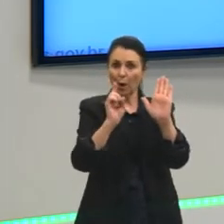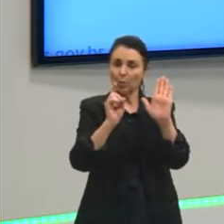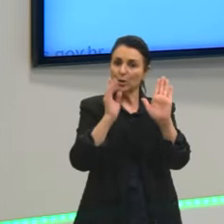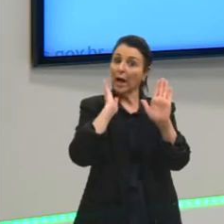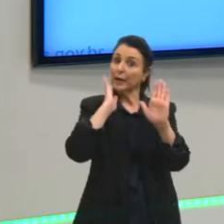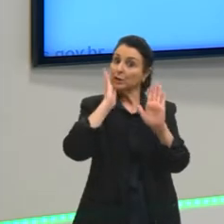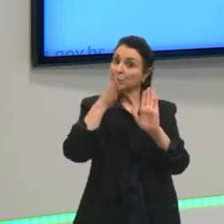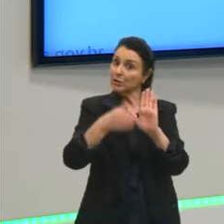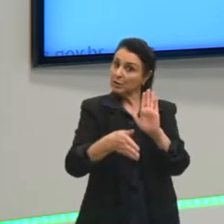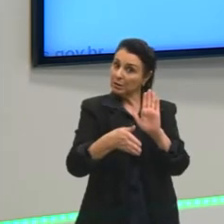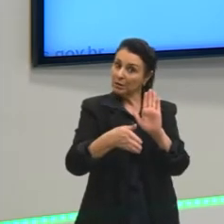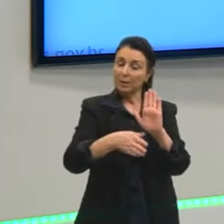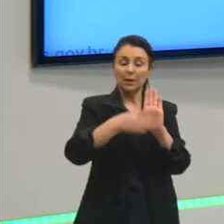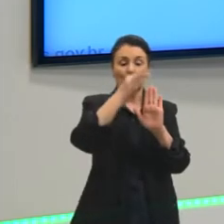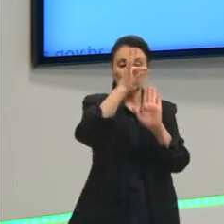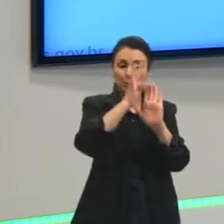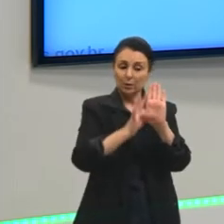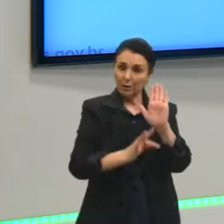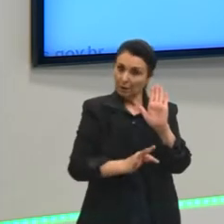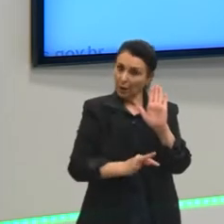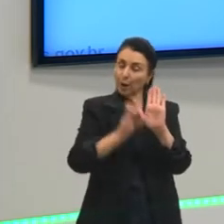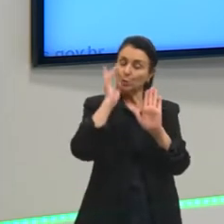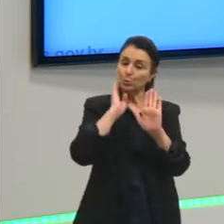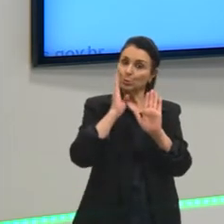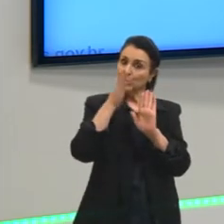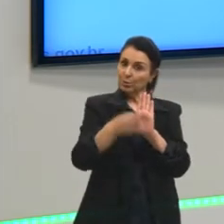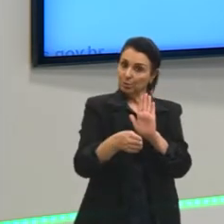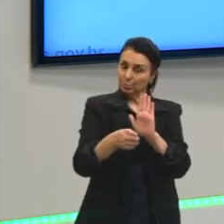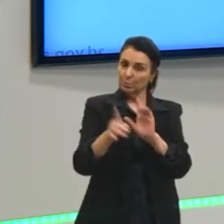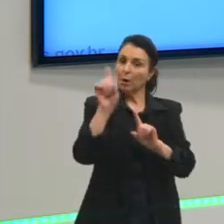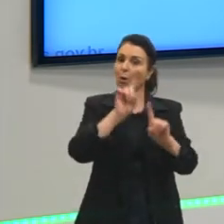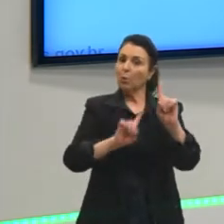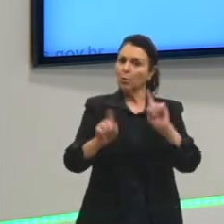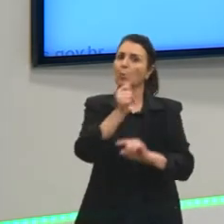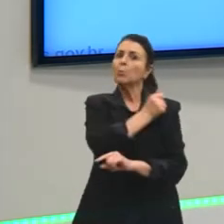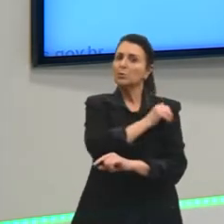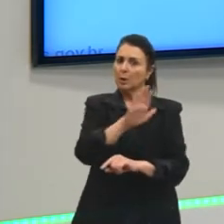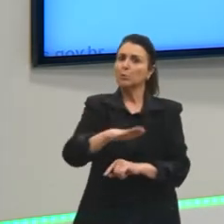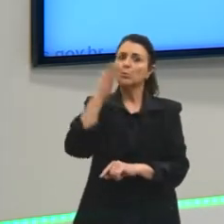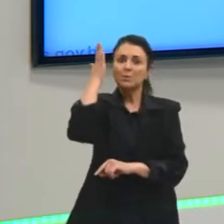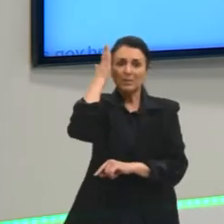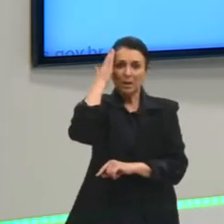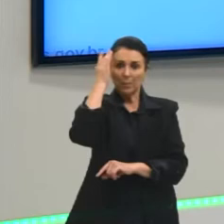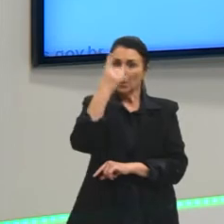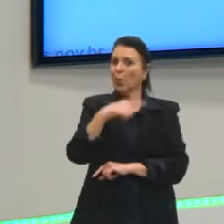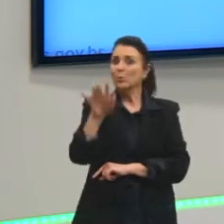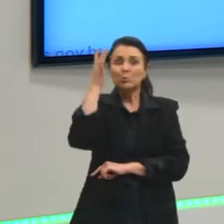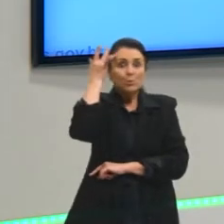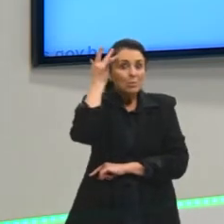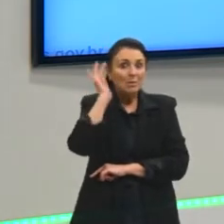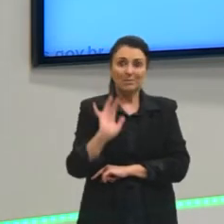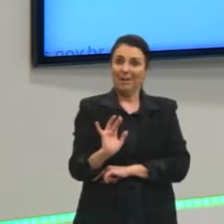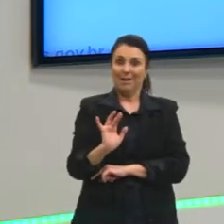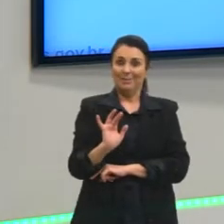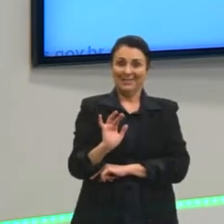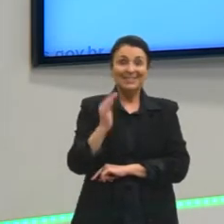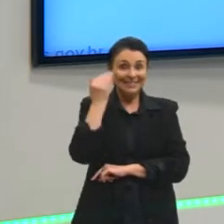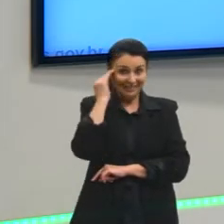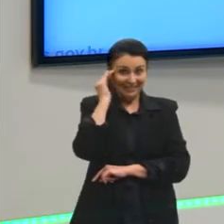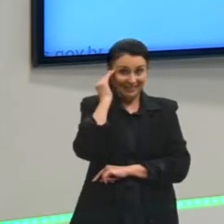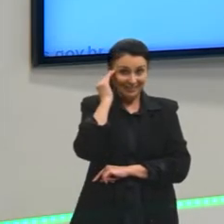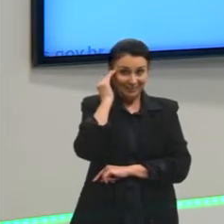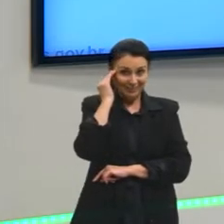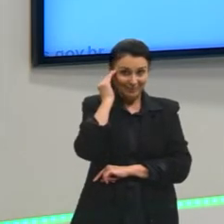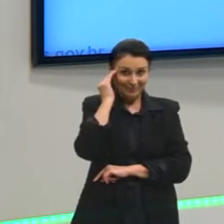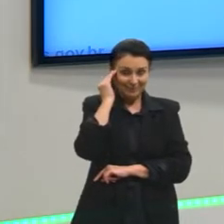questões, que como eu disse para vocês, muitos alunos já sabem, porém outros ainda não sabem. Show, meus queridões?